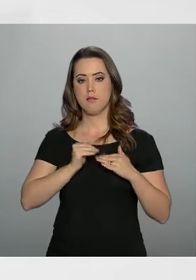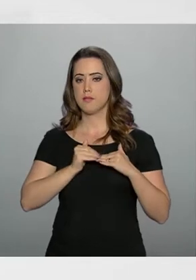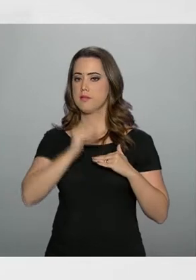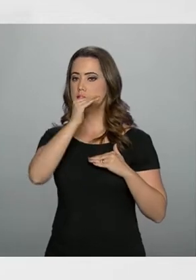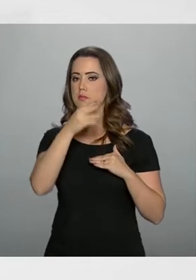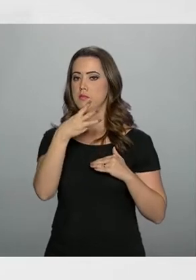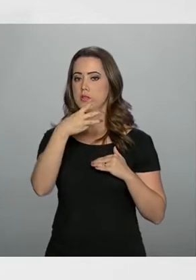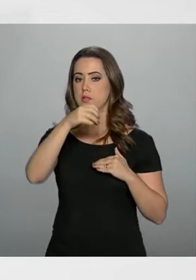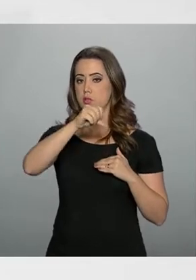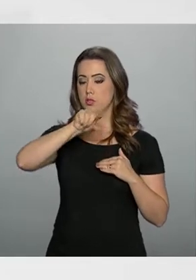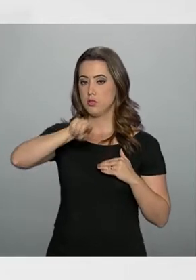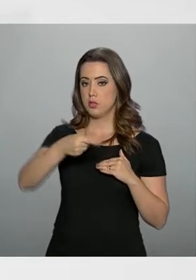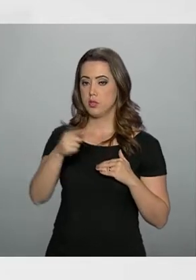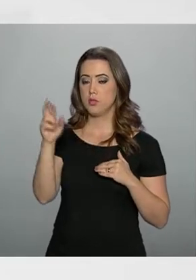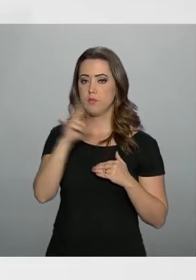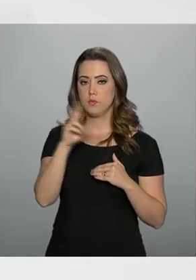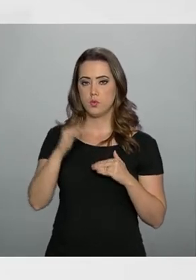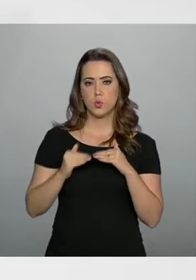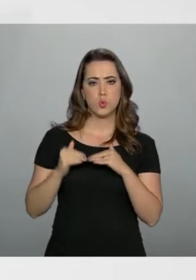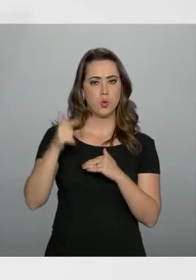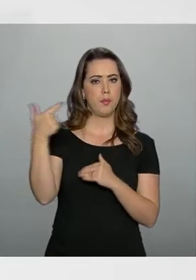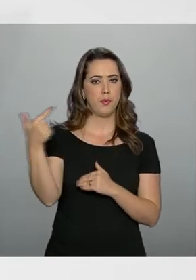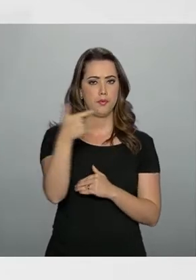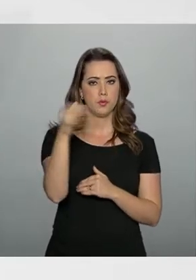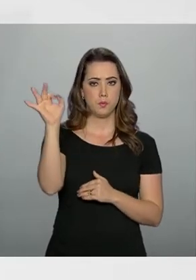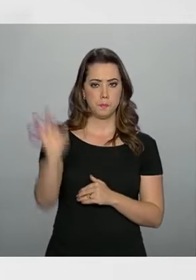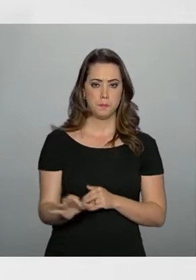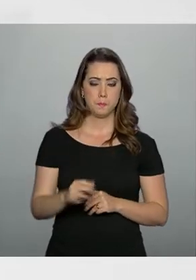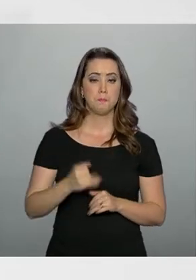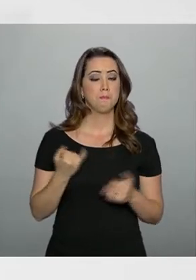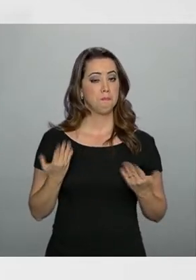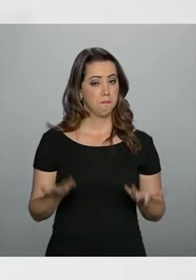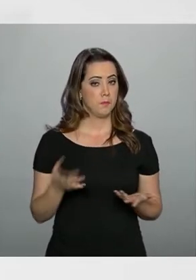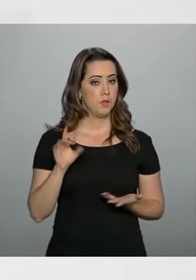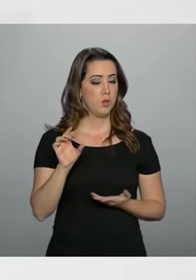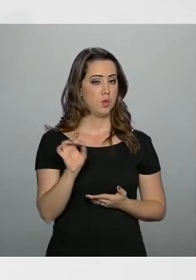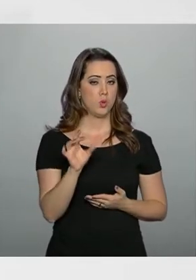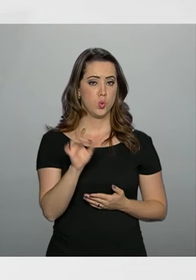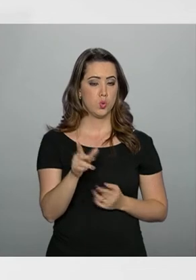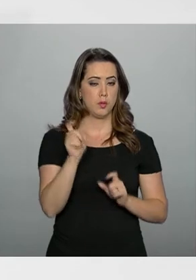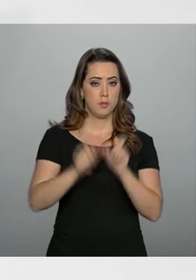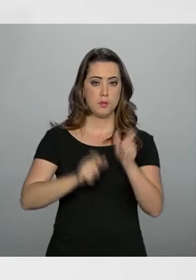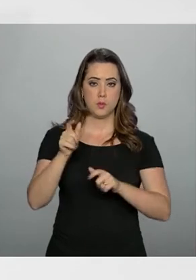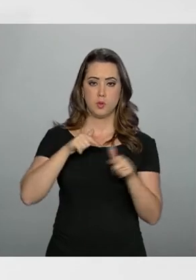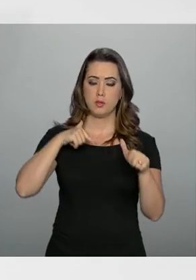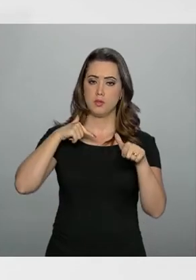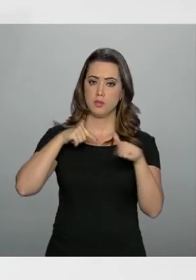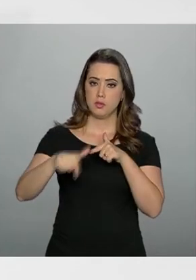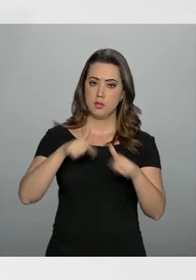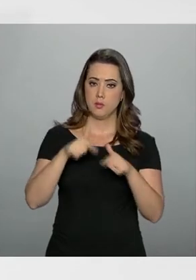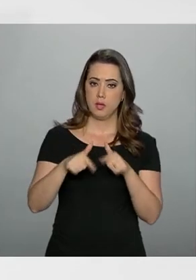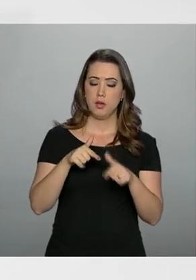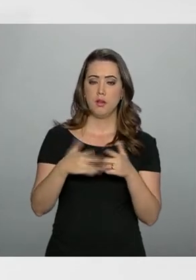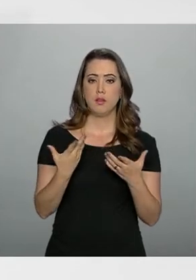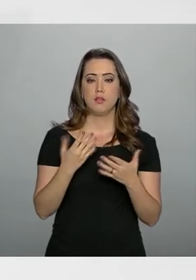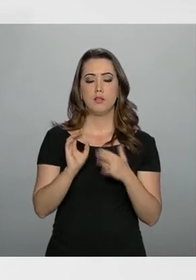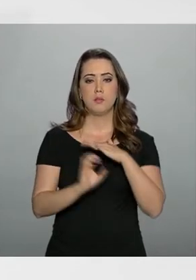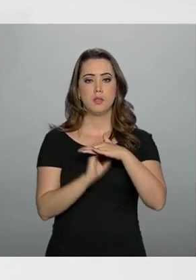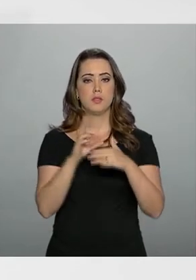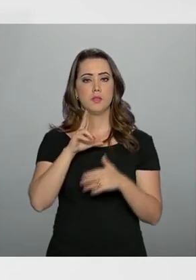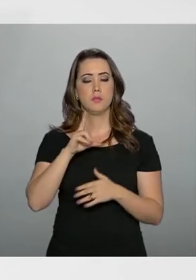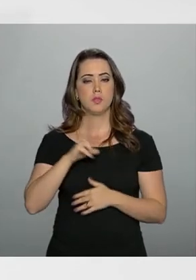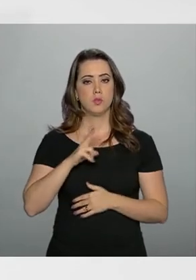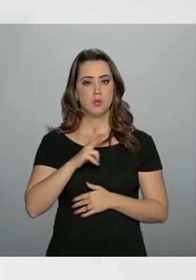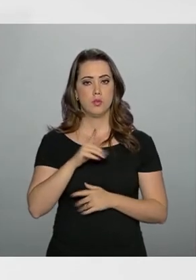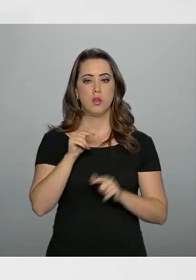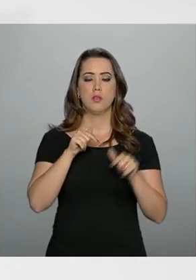$ 39 mil, a contribuição sobe para 22%. E isso não valerá apenas para os trabalhadores da iniciativa privada. Os